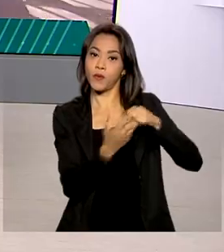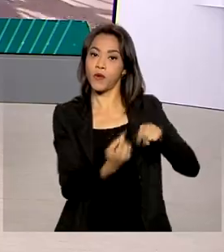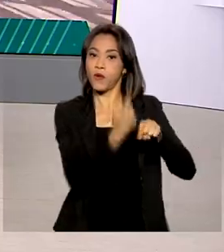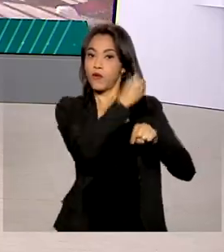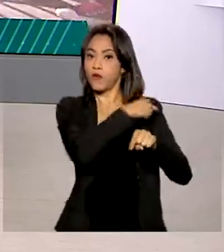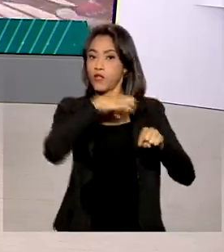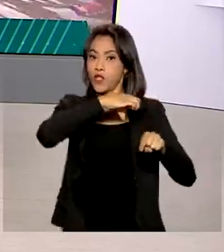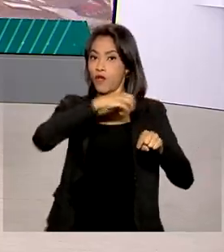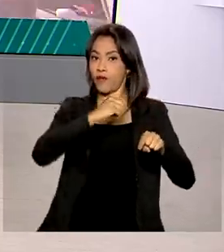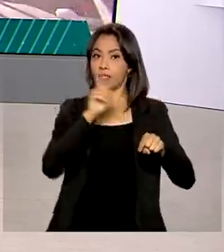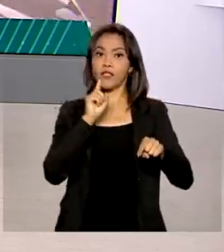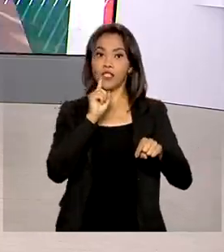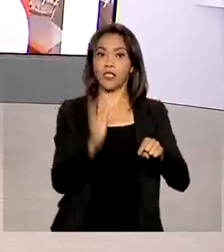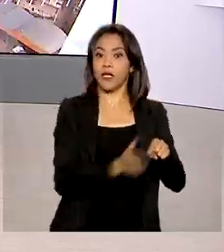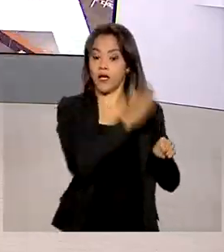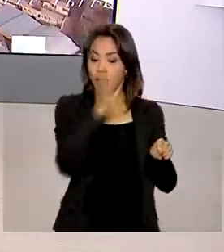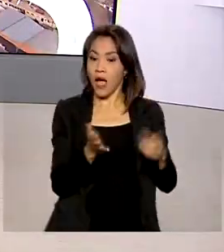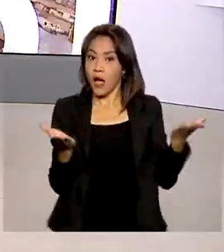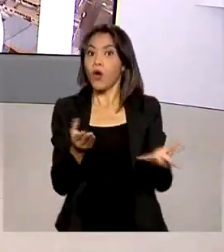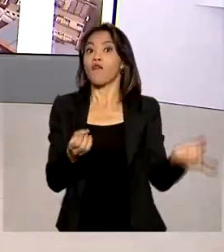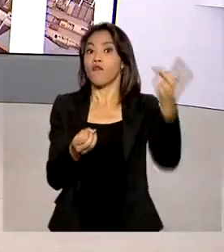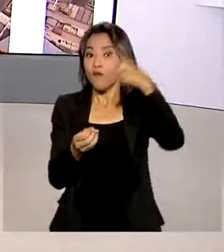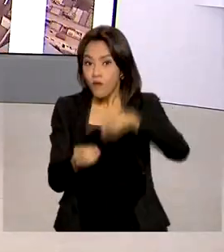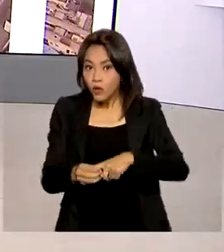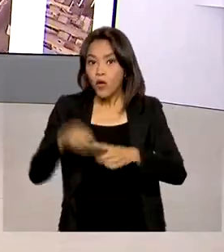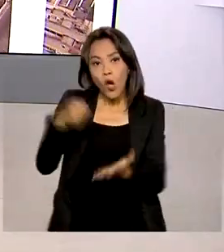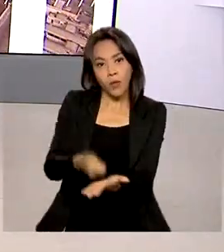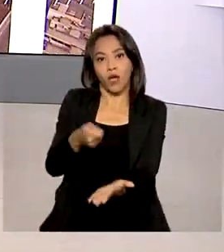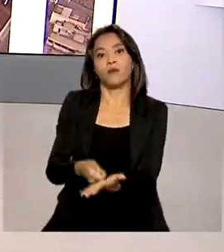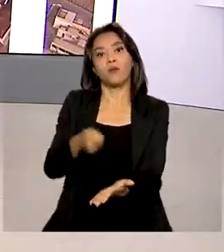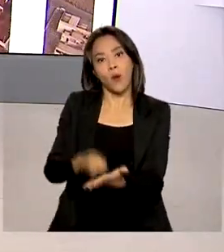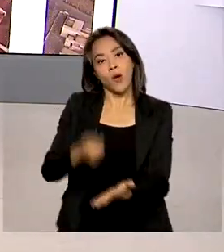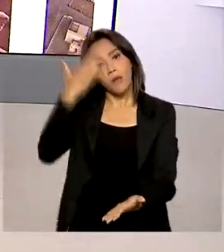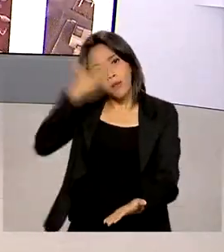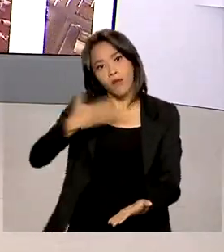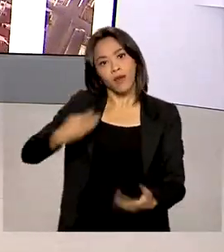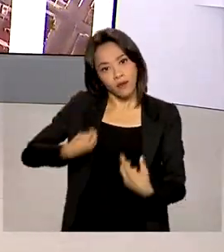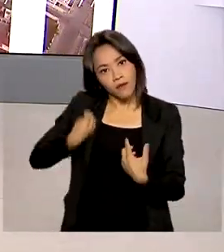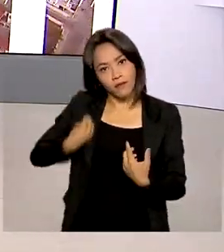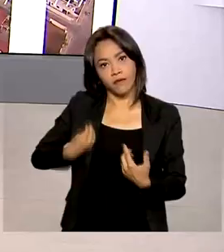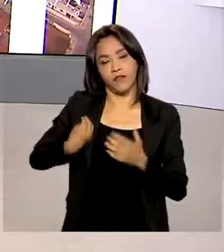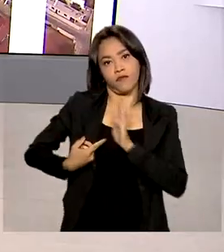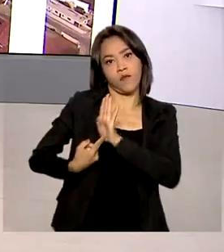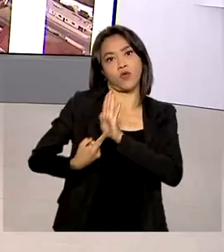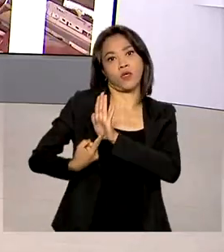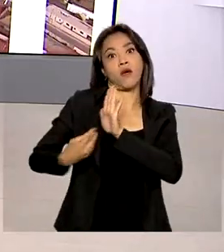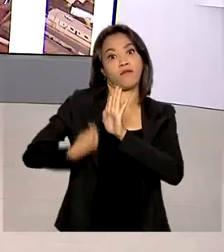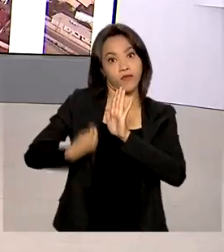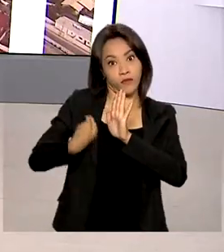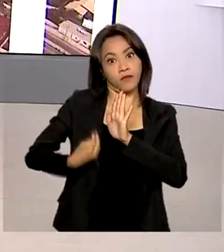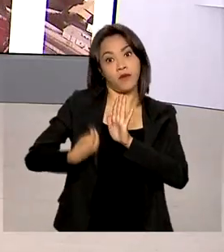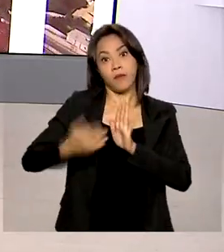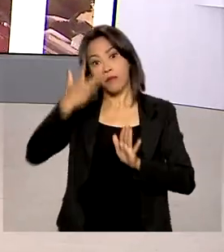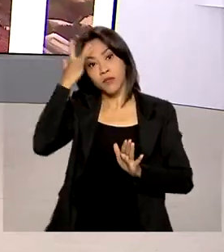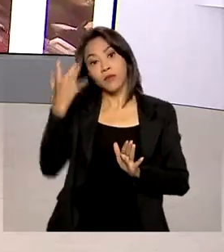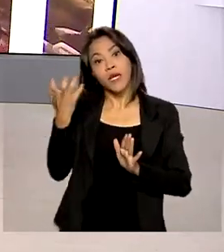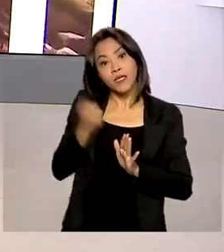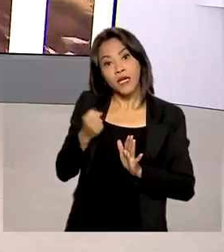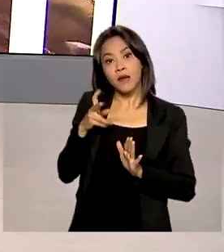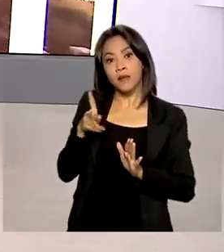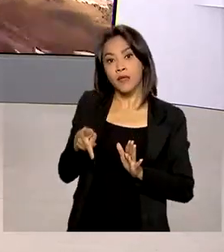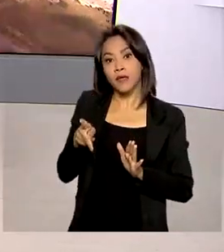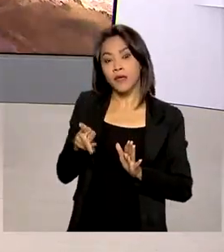dias. Agora, ela voltou a ser obrigatória para aposentados e pensionistas. E é preciso ficar atento para não ter o